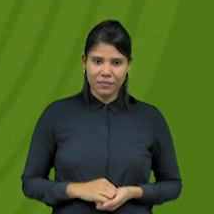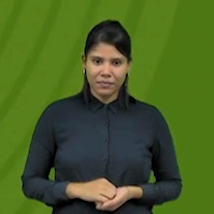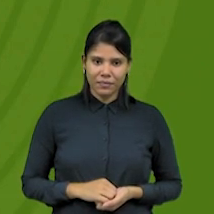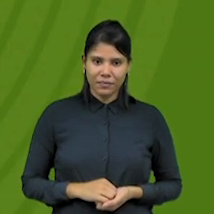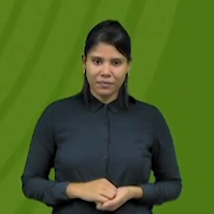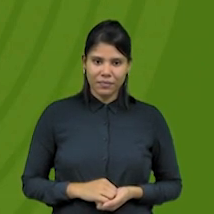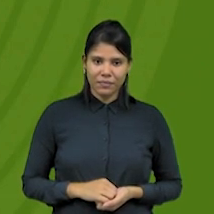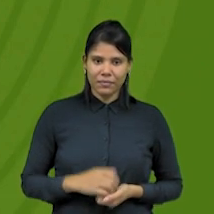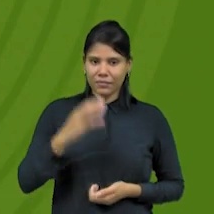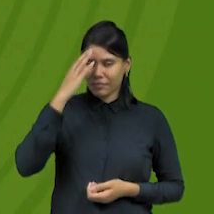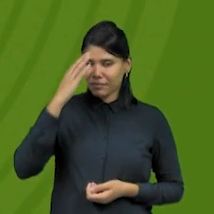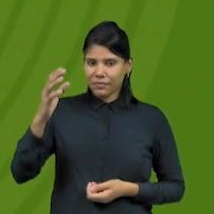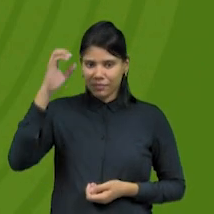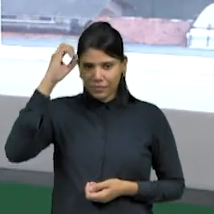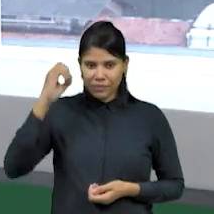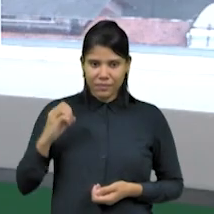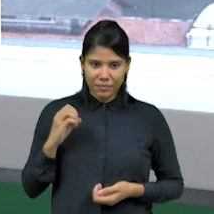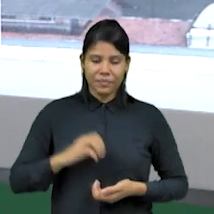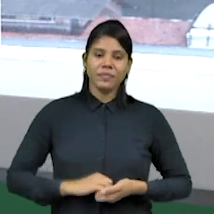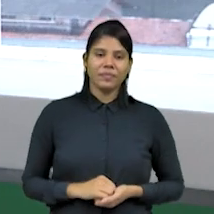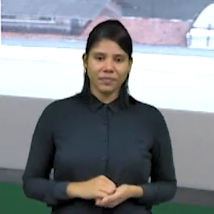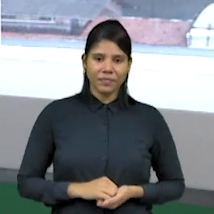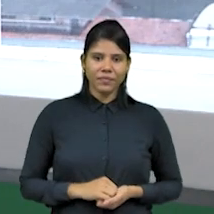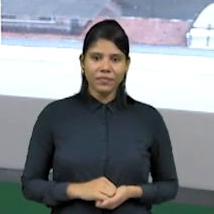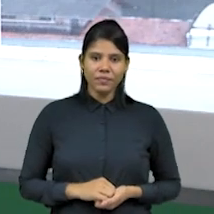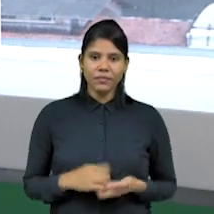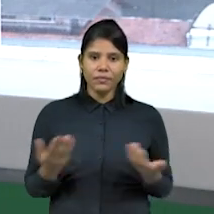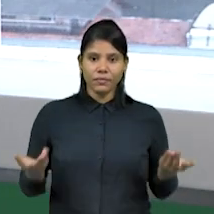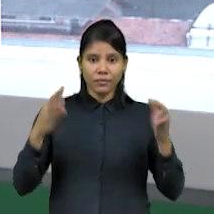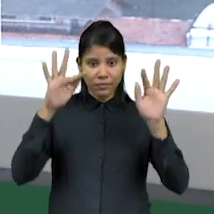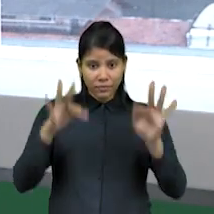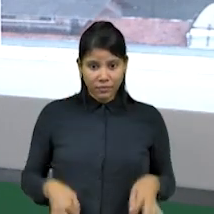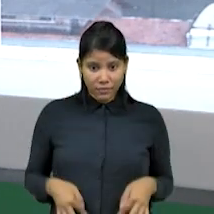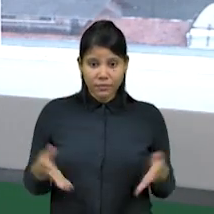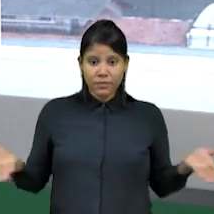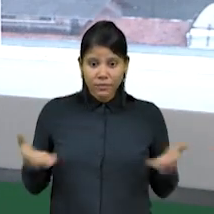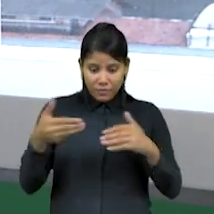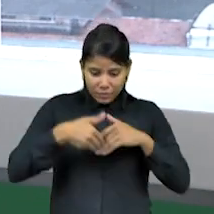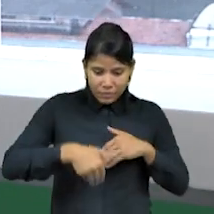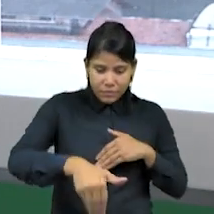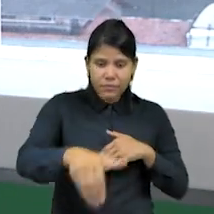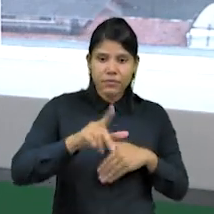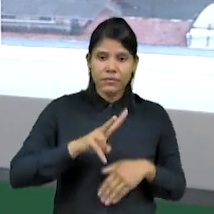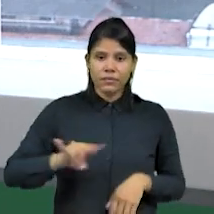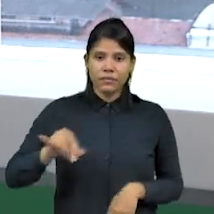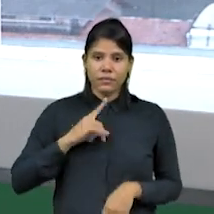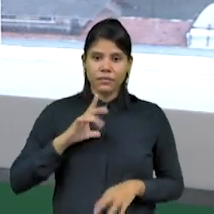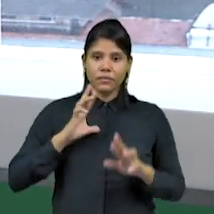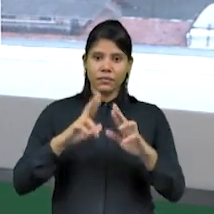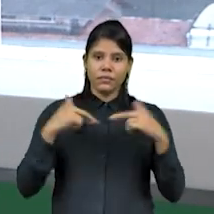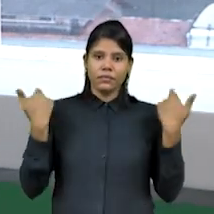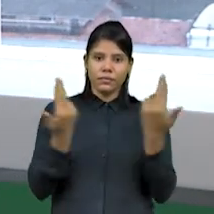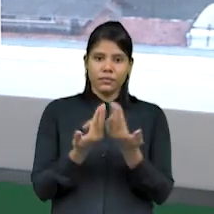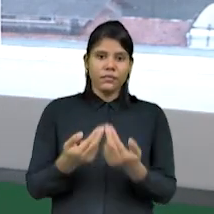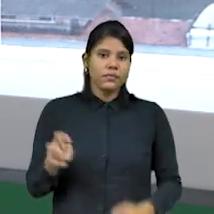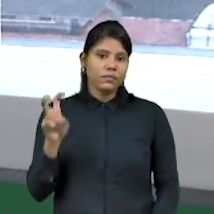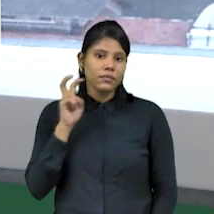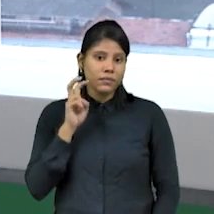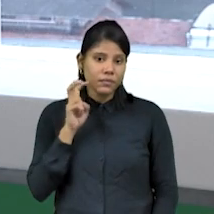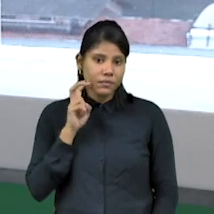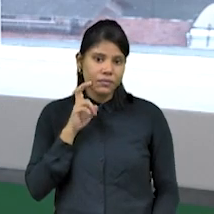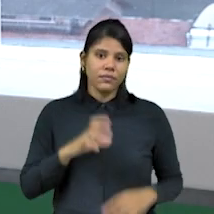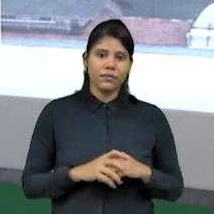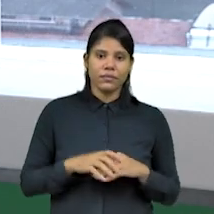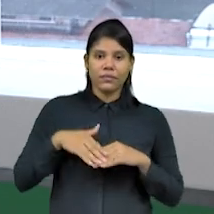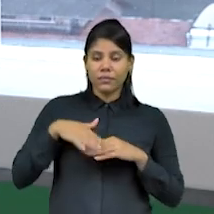Obrigada. Até lá. E o primeiro expediente está terminando. Logo mais começa a sessão plenária desta quinta-feira. Mais notícias